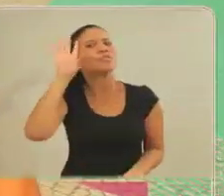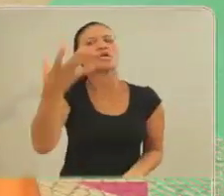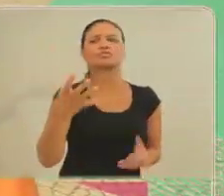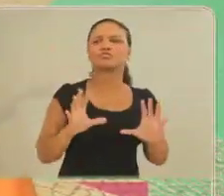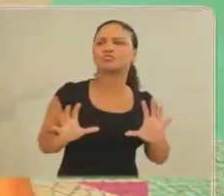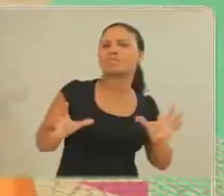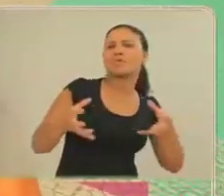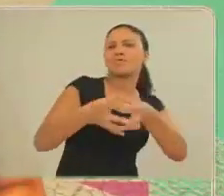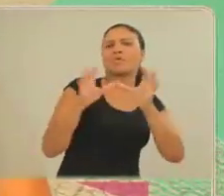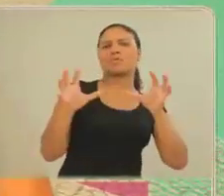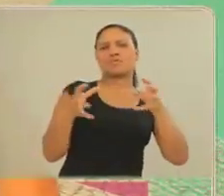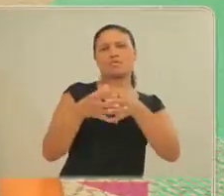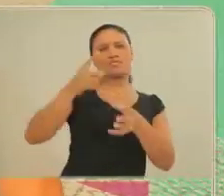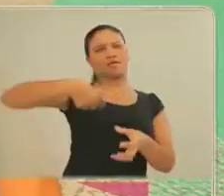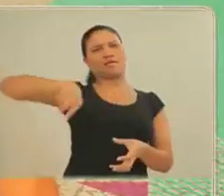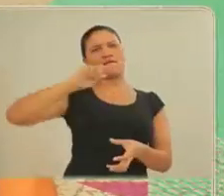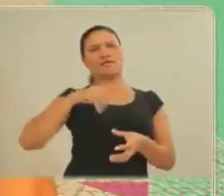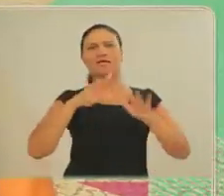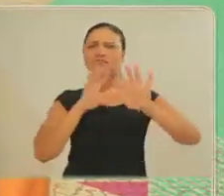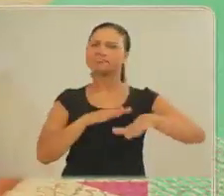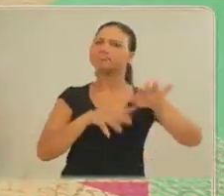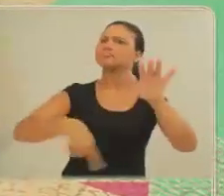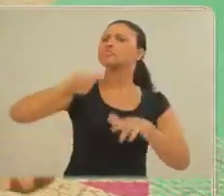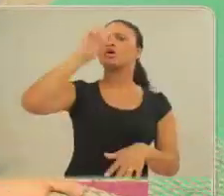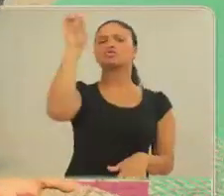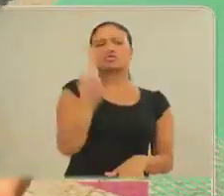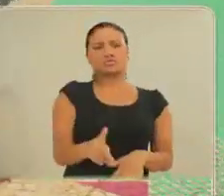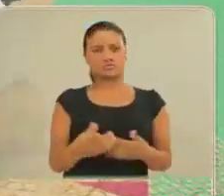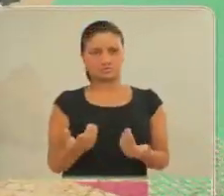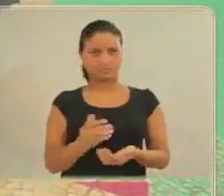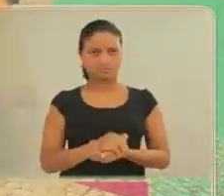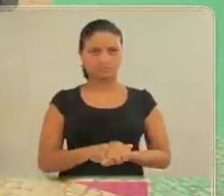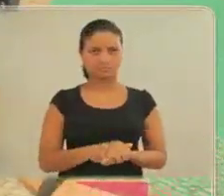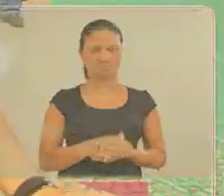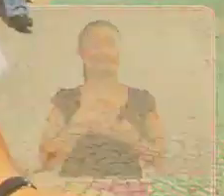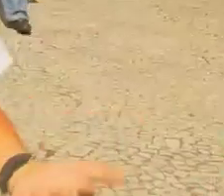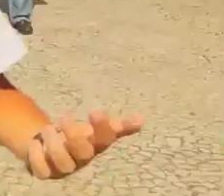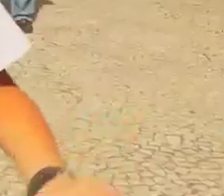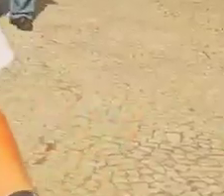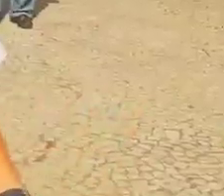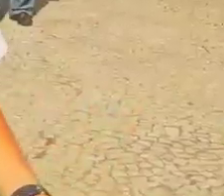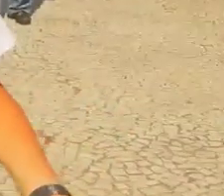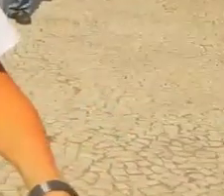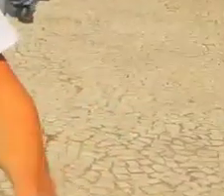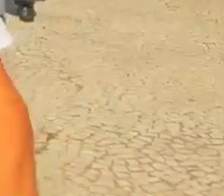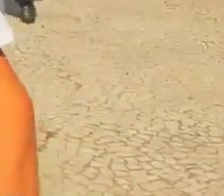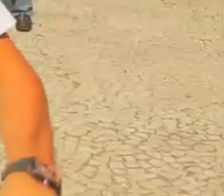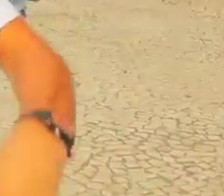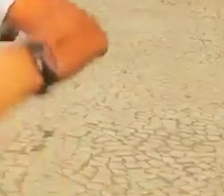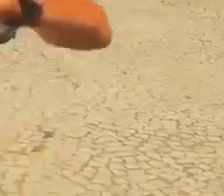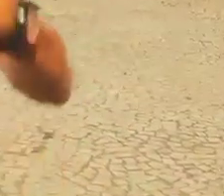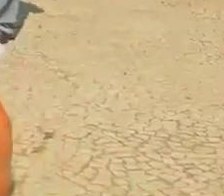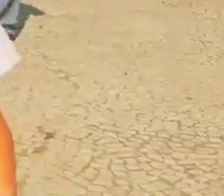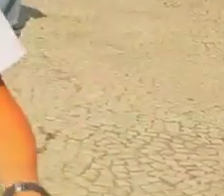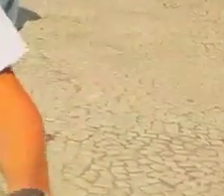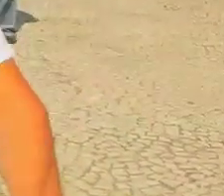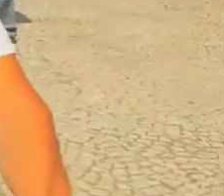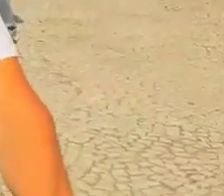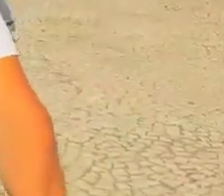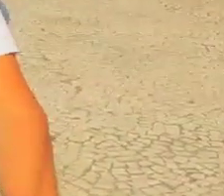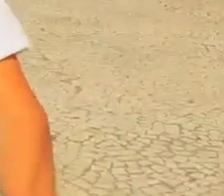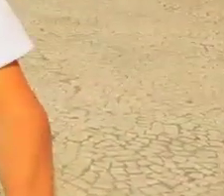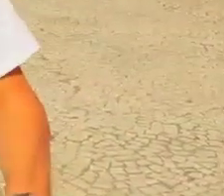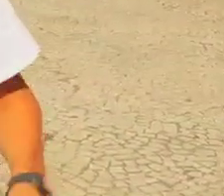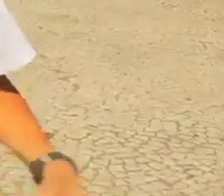vai iniciar a passeata cantando o hino nacional, está bem gostoso hoje, é o Dia Nacional de Luta da Pessoa com Deficiência, dia 28 de